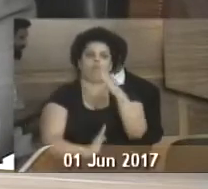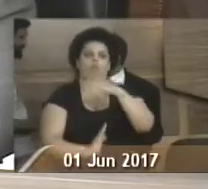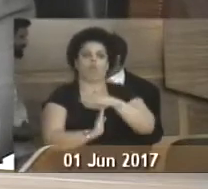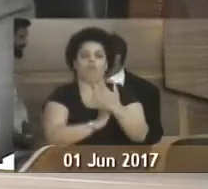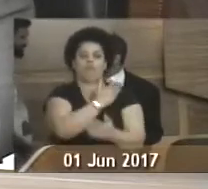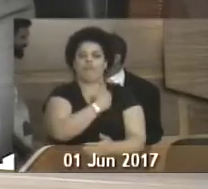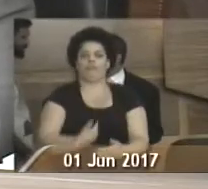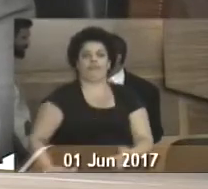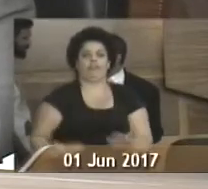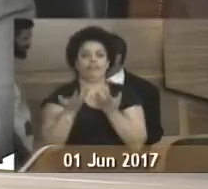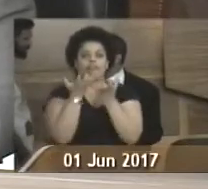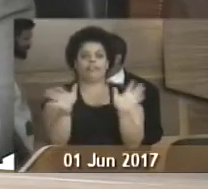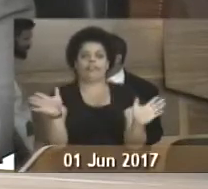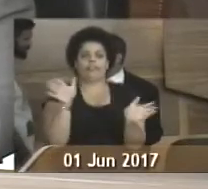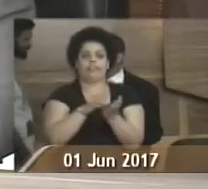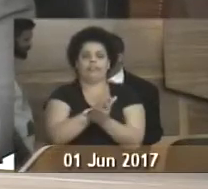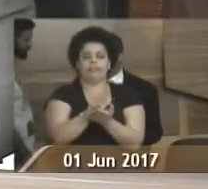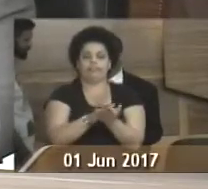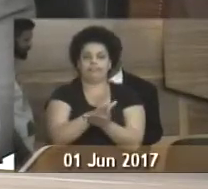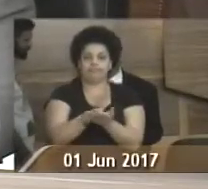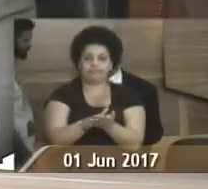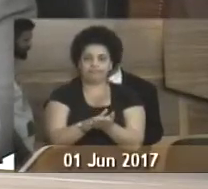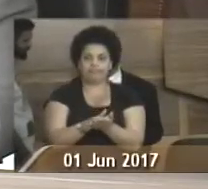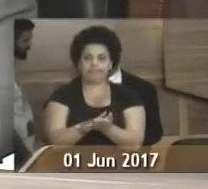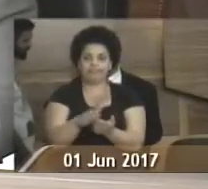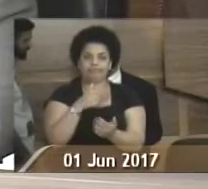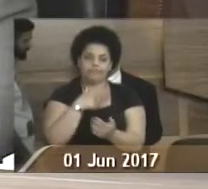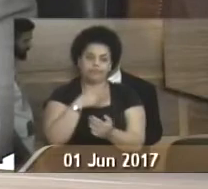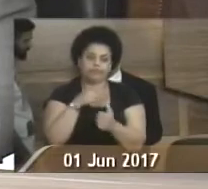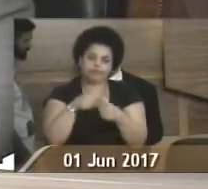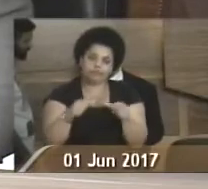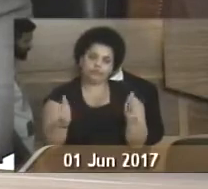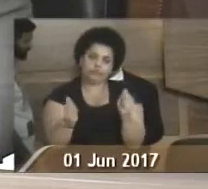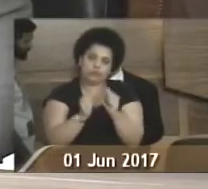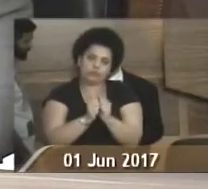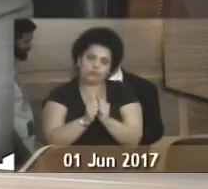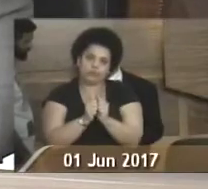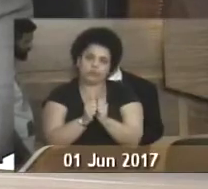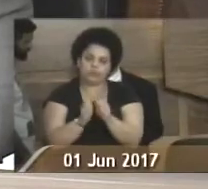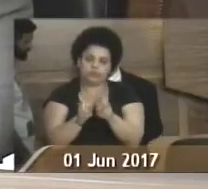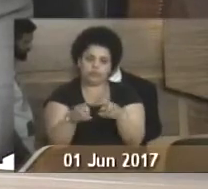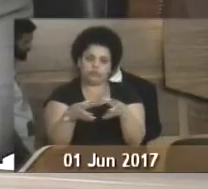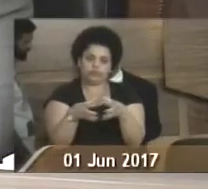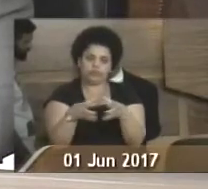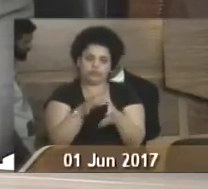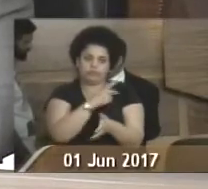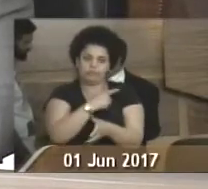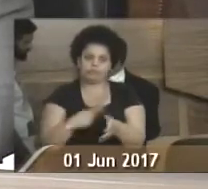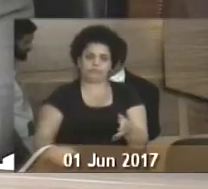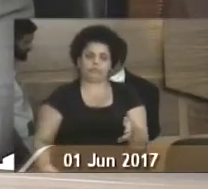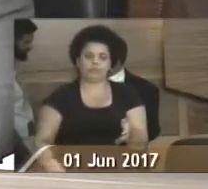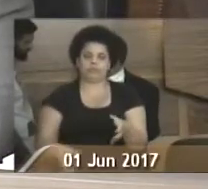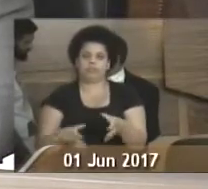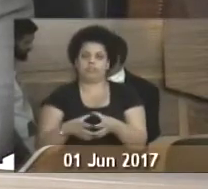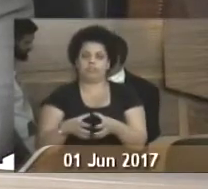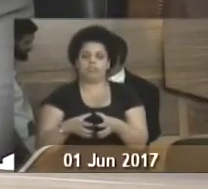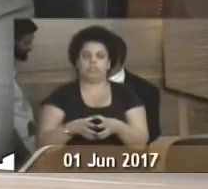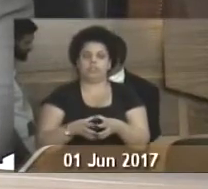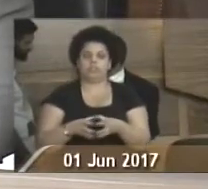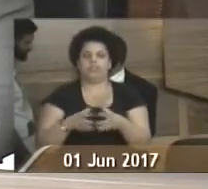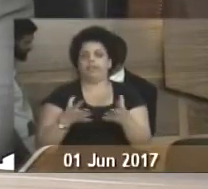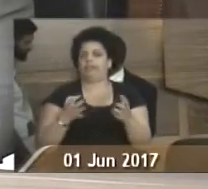governo que, infelizmente, ainda faça parte desse partido, esse governo que, infelizmente,